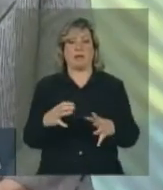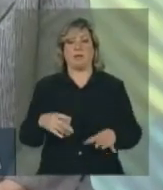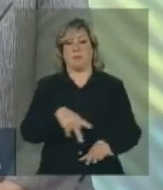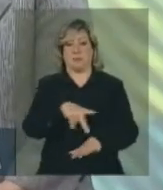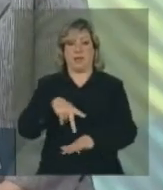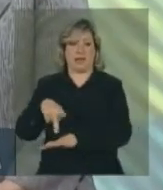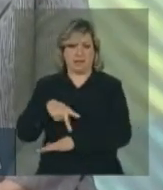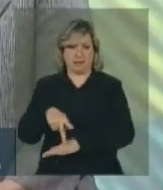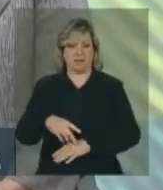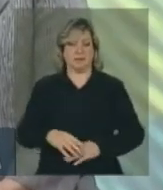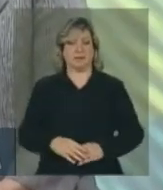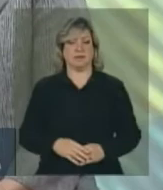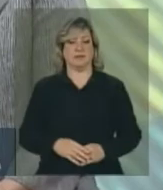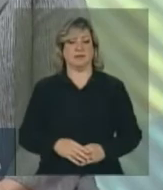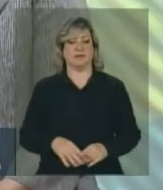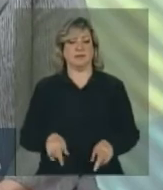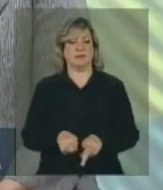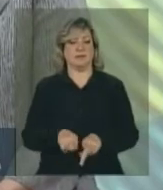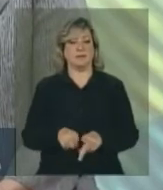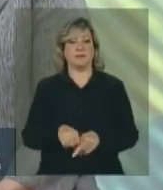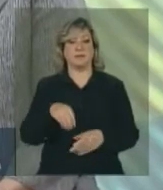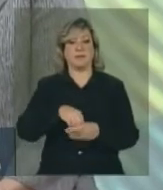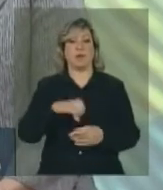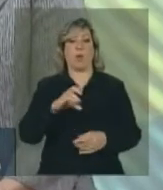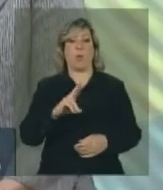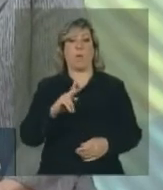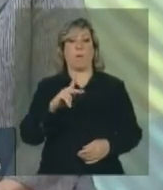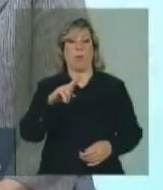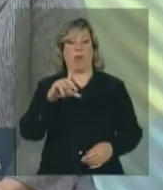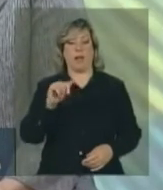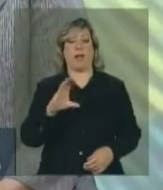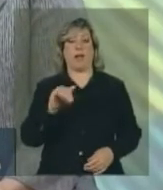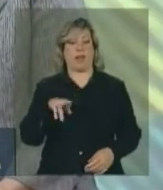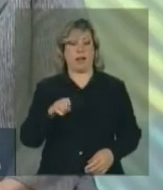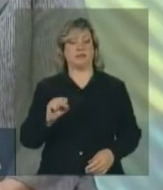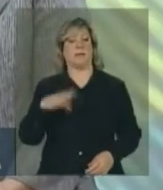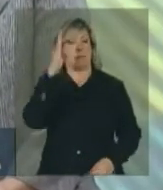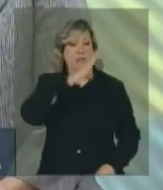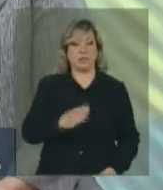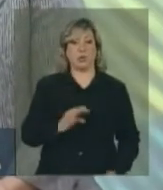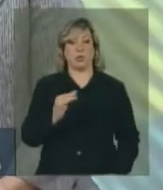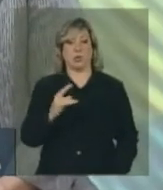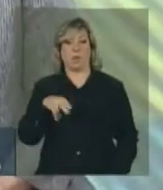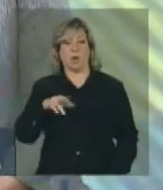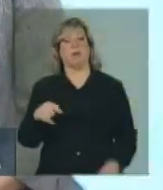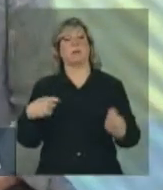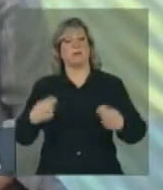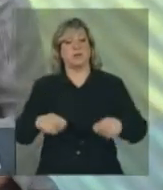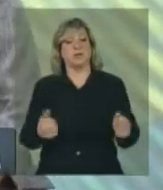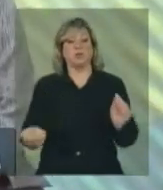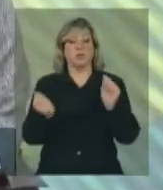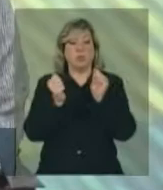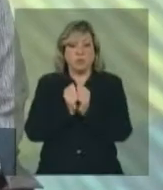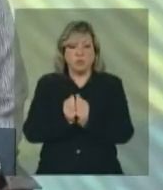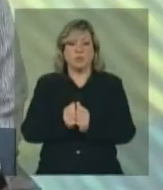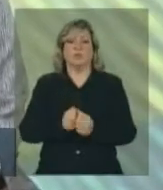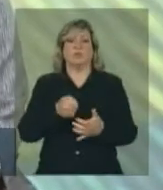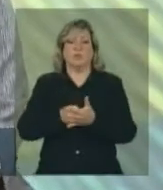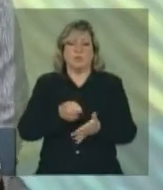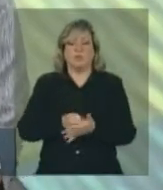Na cúpula de Câmara, Brasil e Turquia devem, juntos, pressionar os resultados